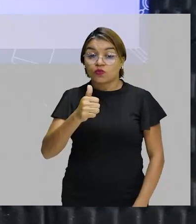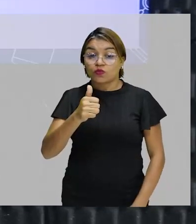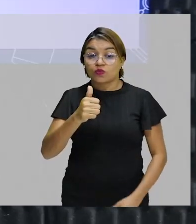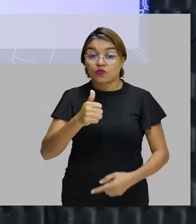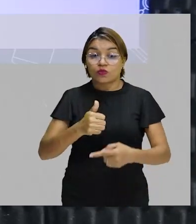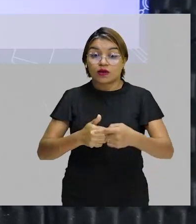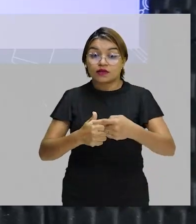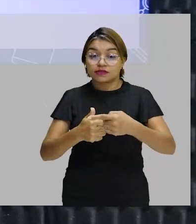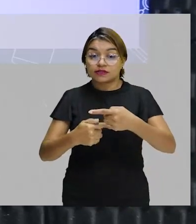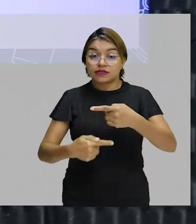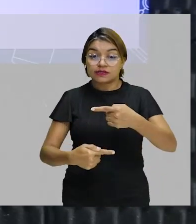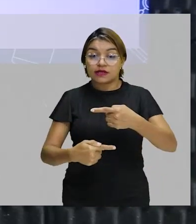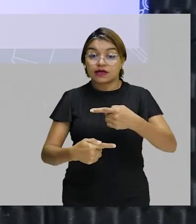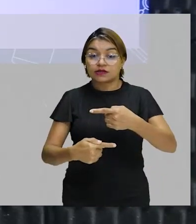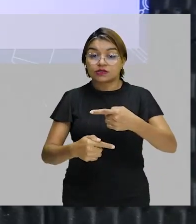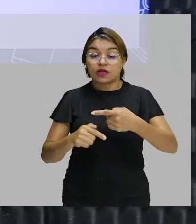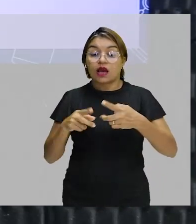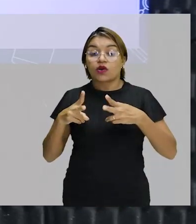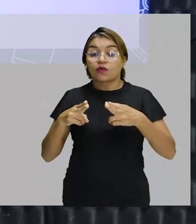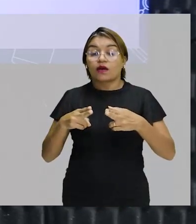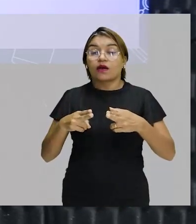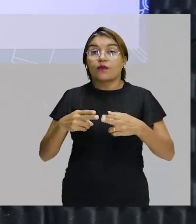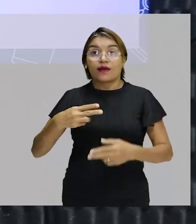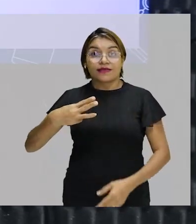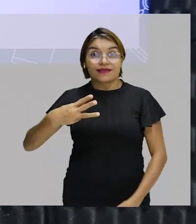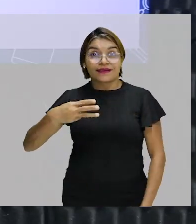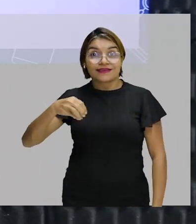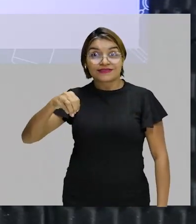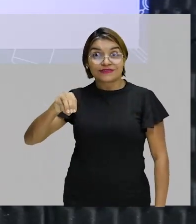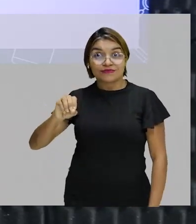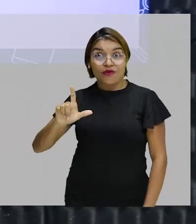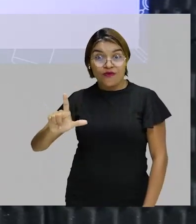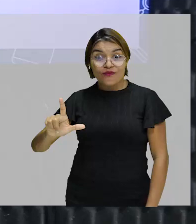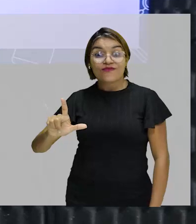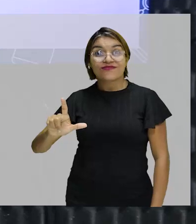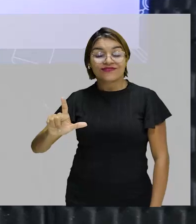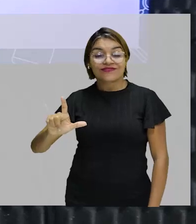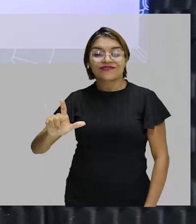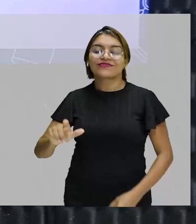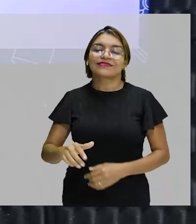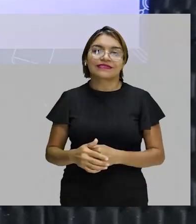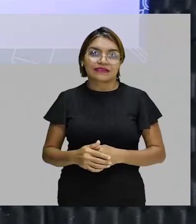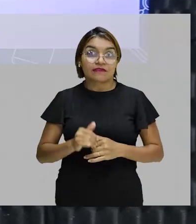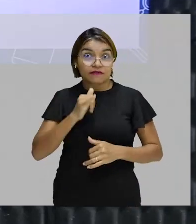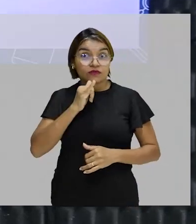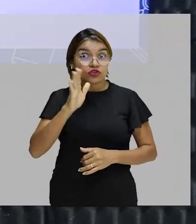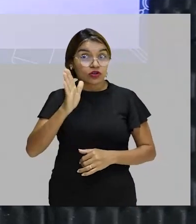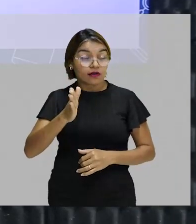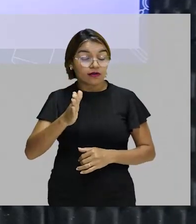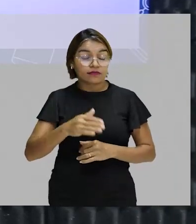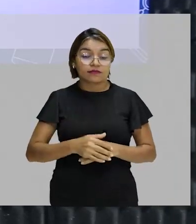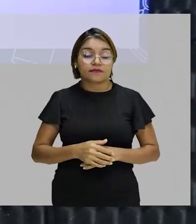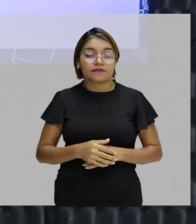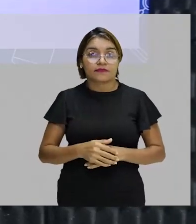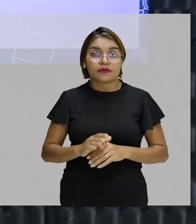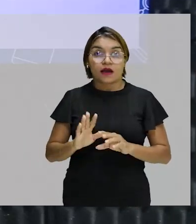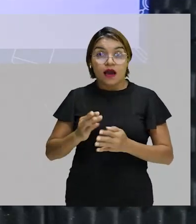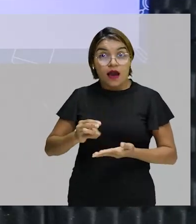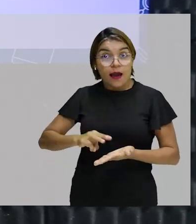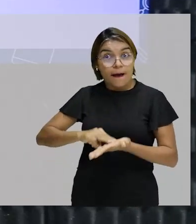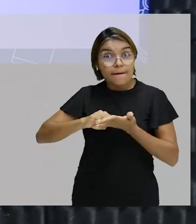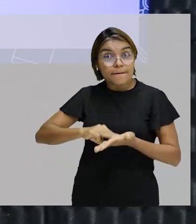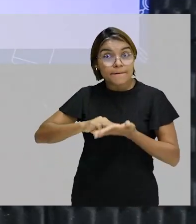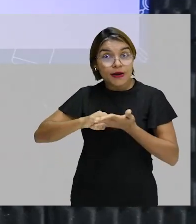mol de moléculas, certo? Como eu disse, como a amostra, a massa da amostra é superior,